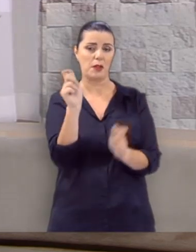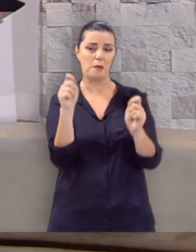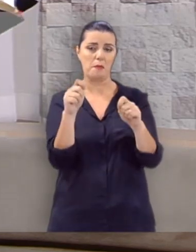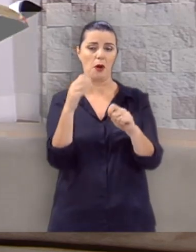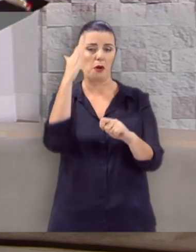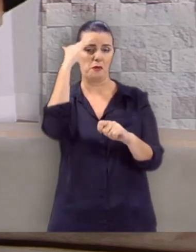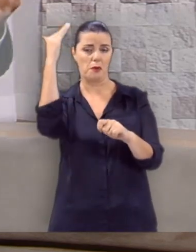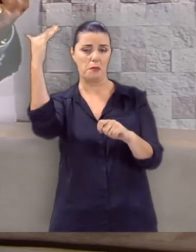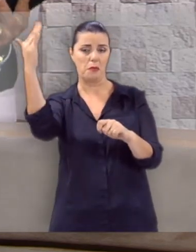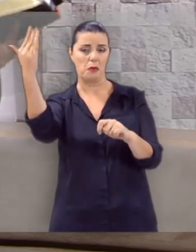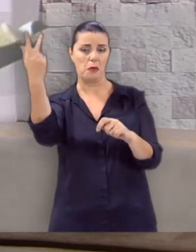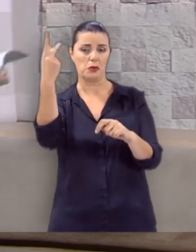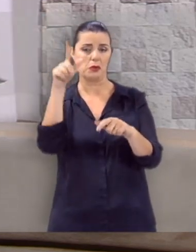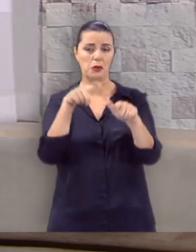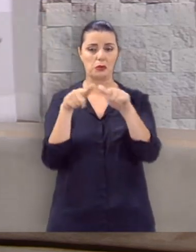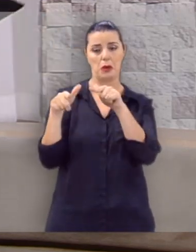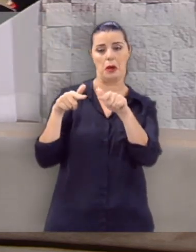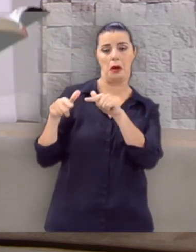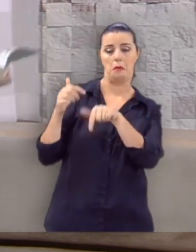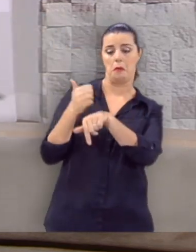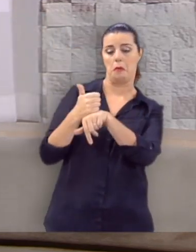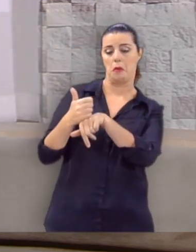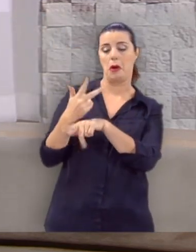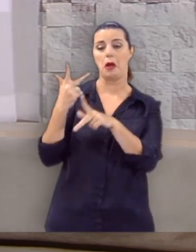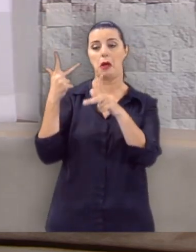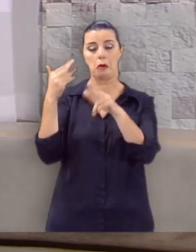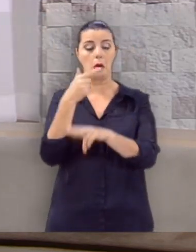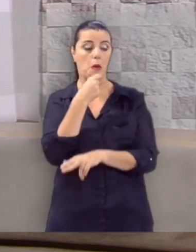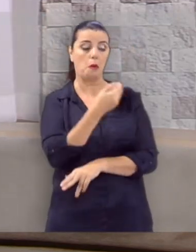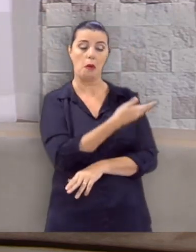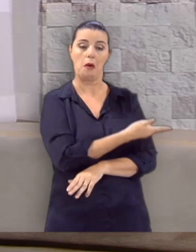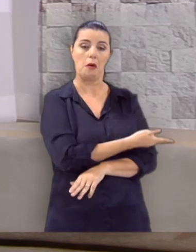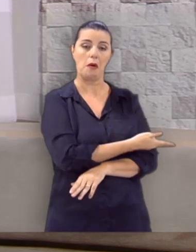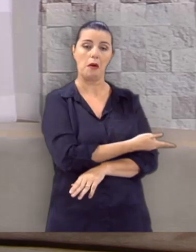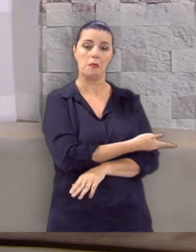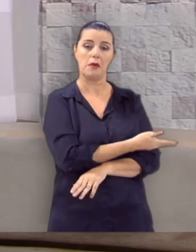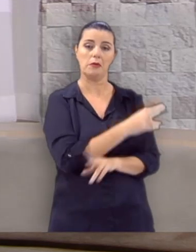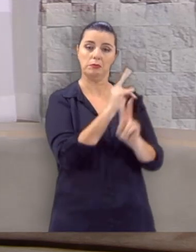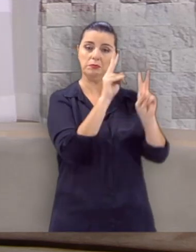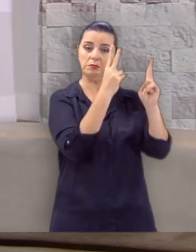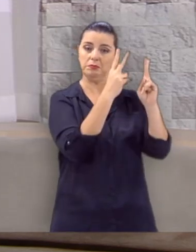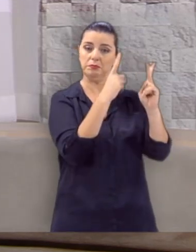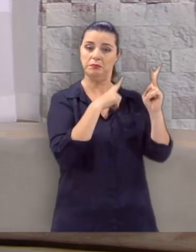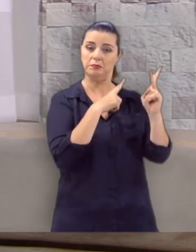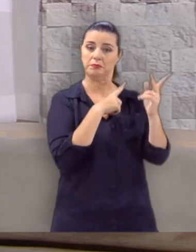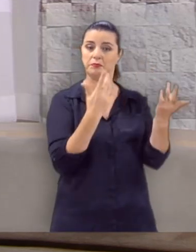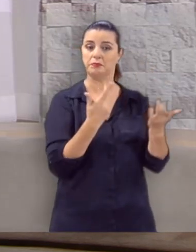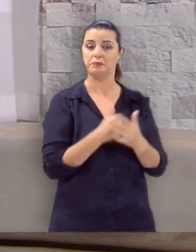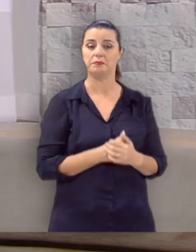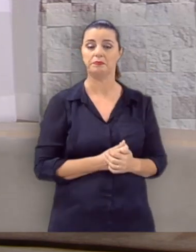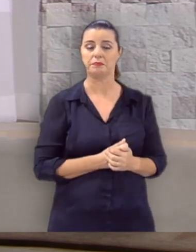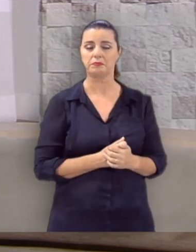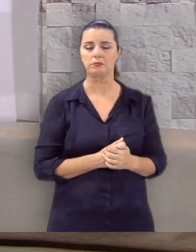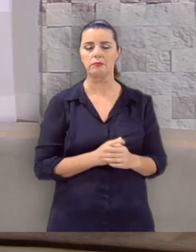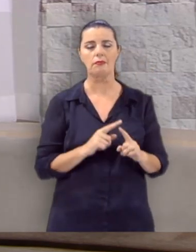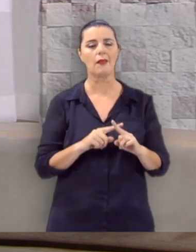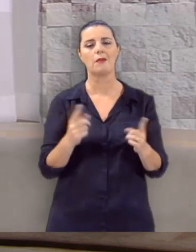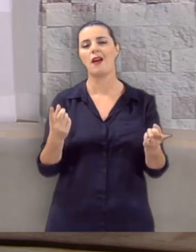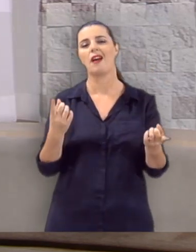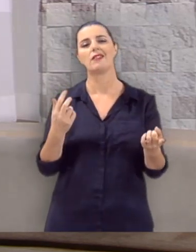Você pode ter sucesso nos seus empreendimentos, como Jacó era um homem vitorioso nos seus investimentos.